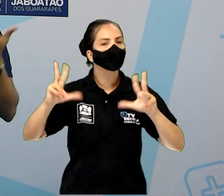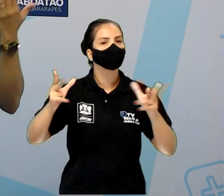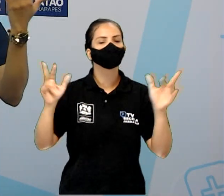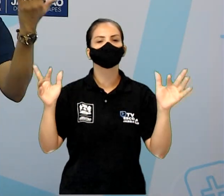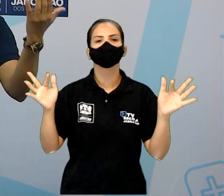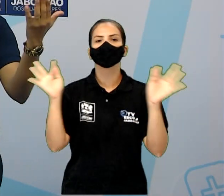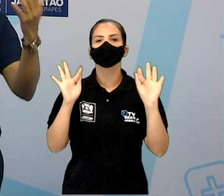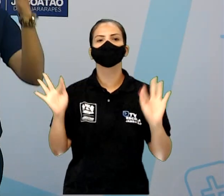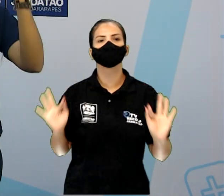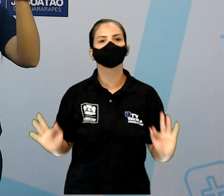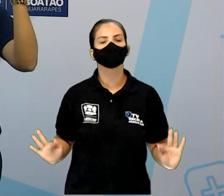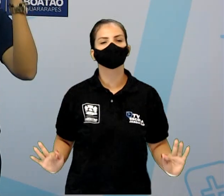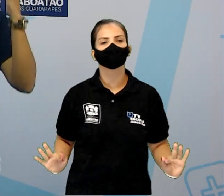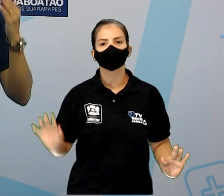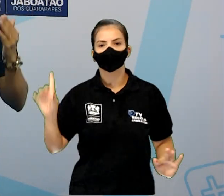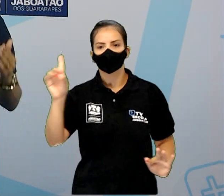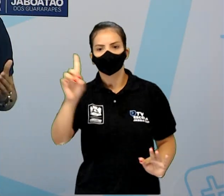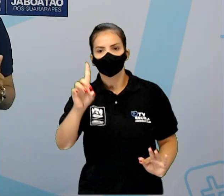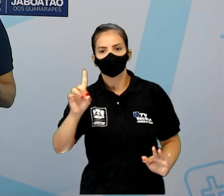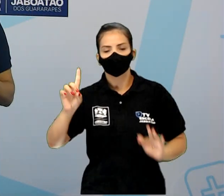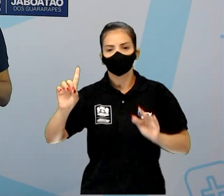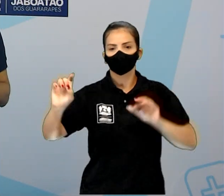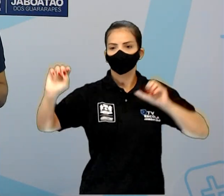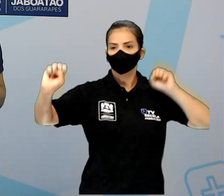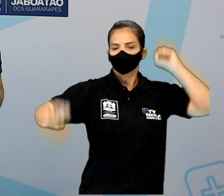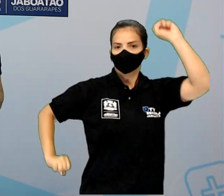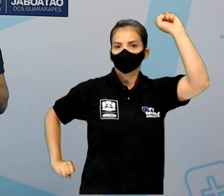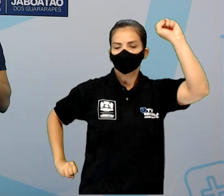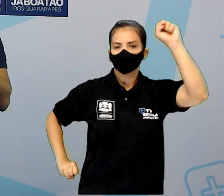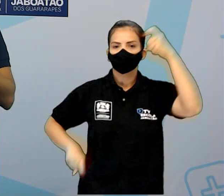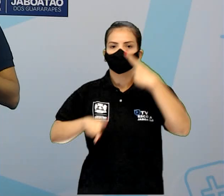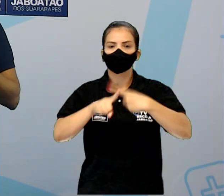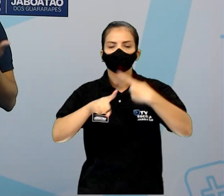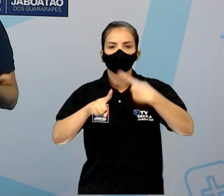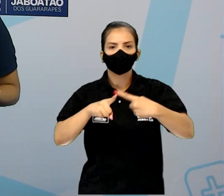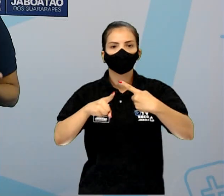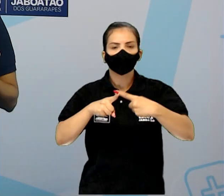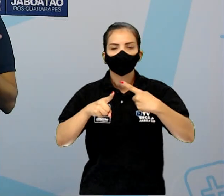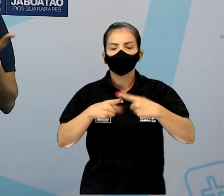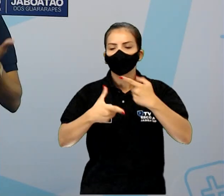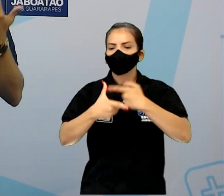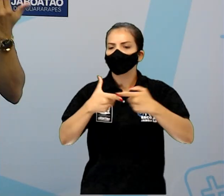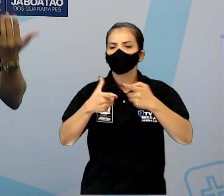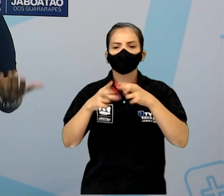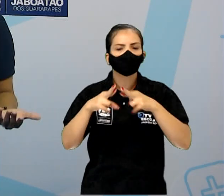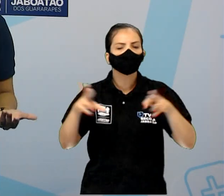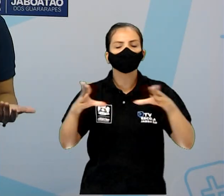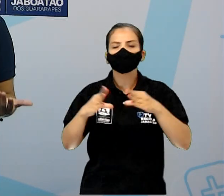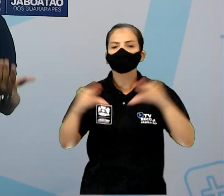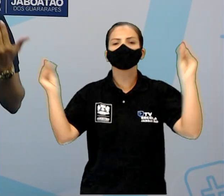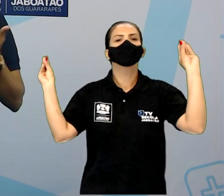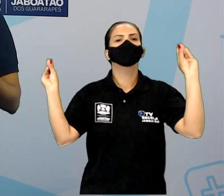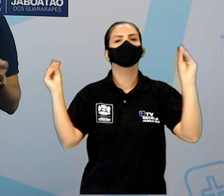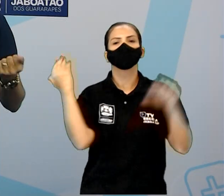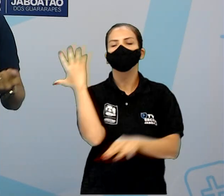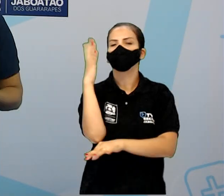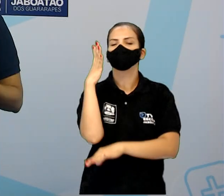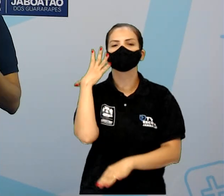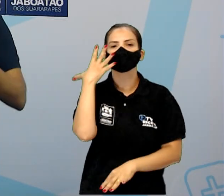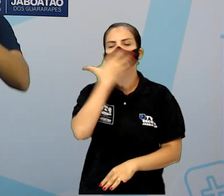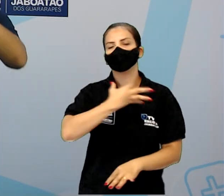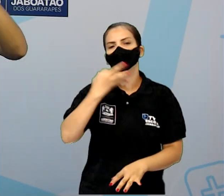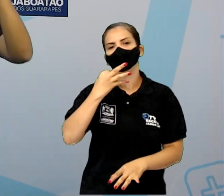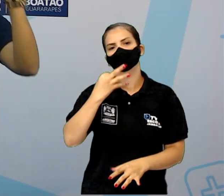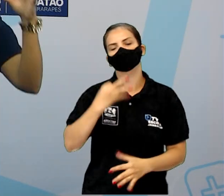é o herói da história foi Deus. Porque Deus conseguiu resolver o problema do baobá. Ele conseguiu se ver que ele era uma árvore magnífica. Essa